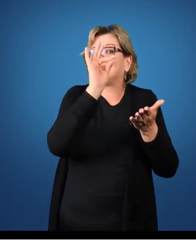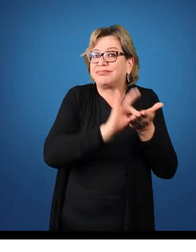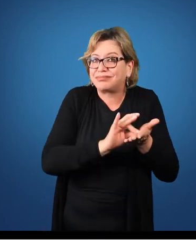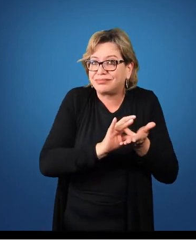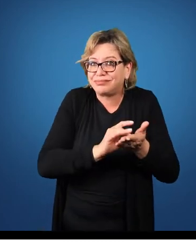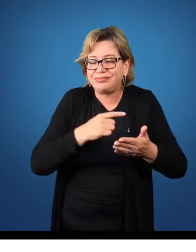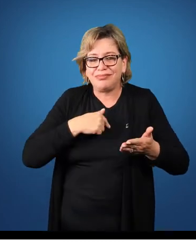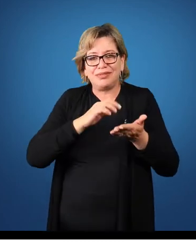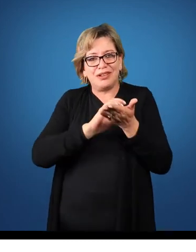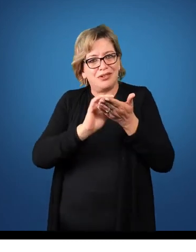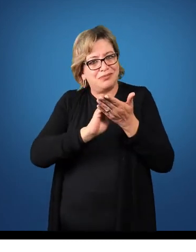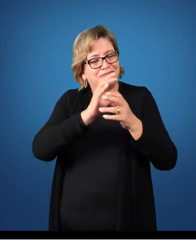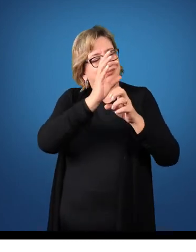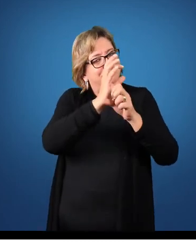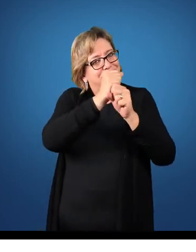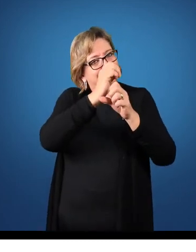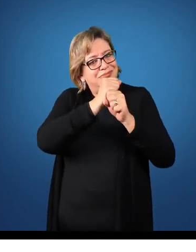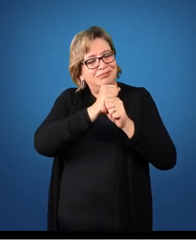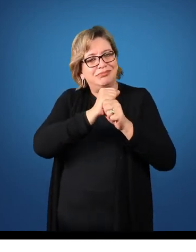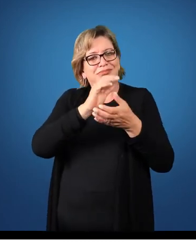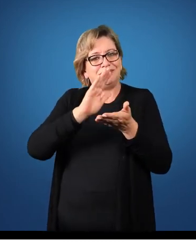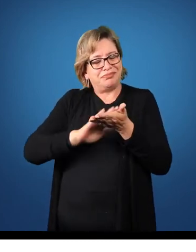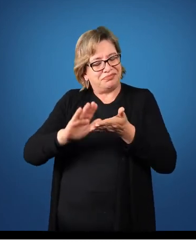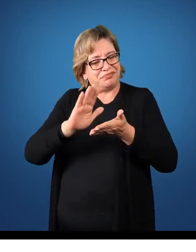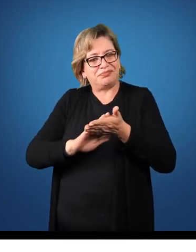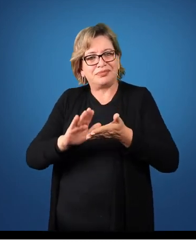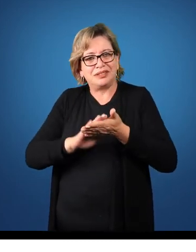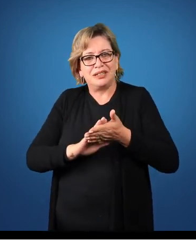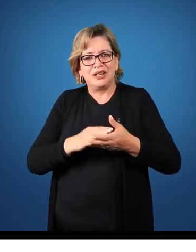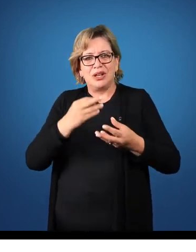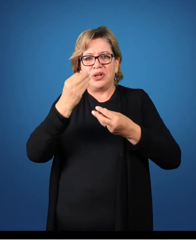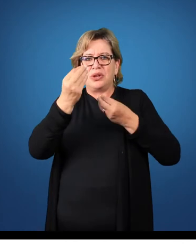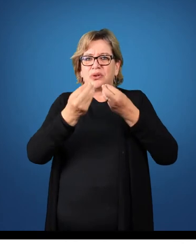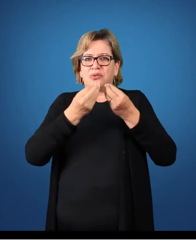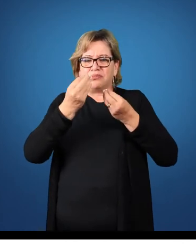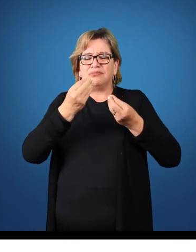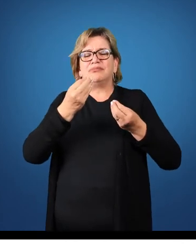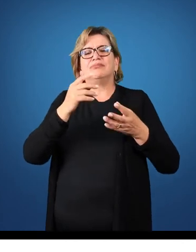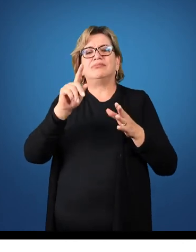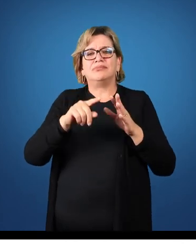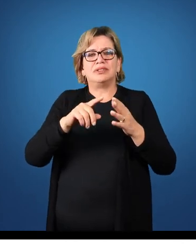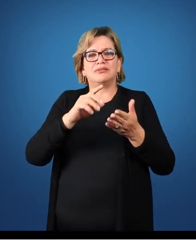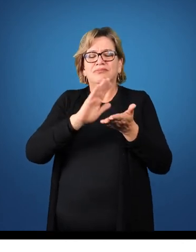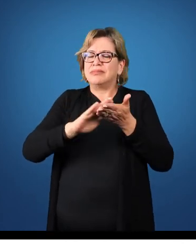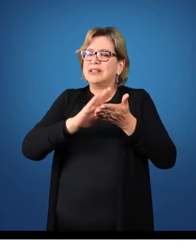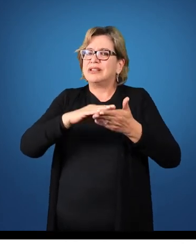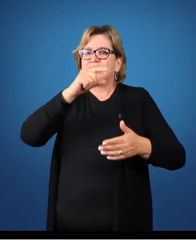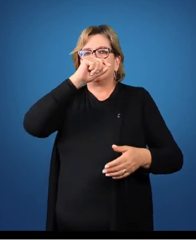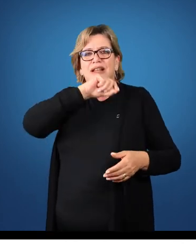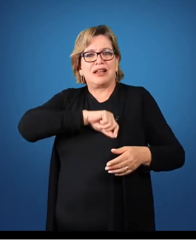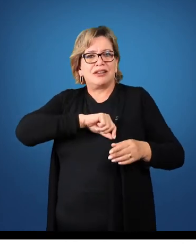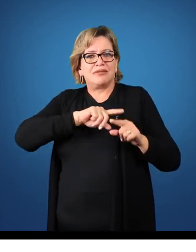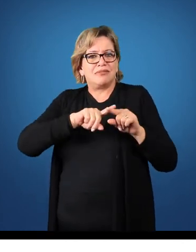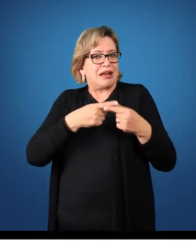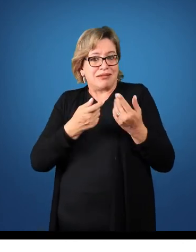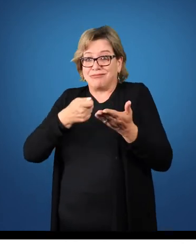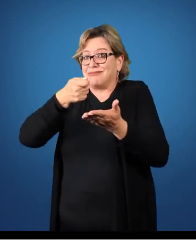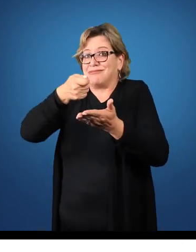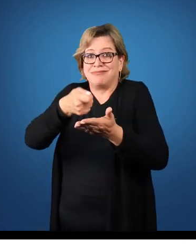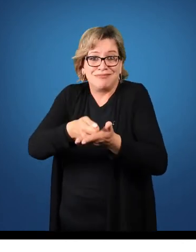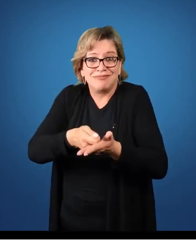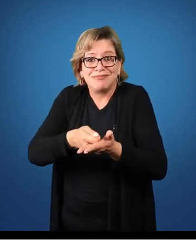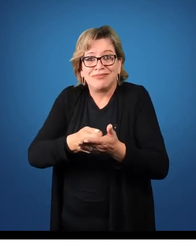contabilizo essa despesa, como despesa com salário, mas como eu não paguei essa